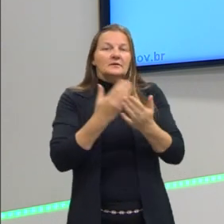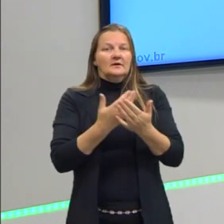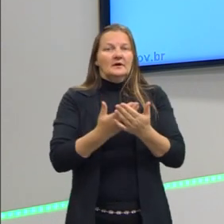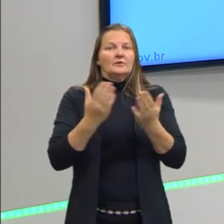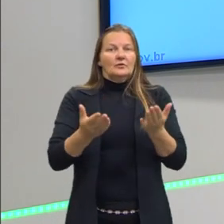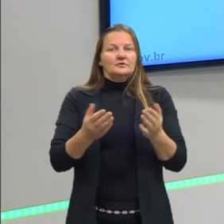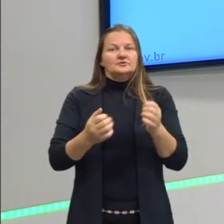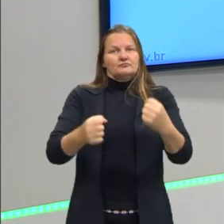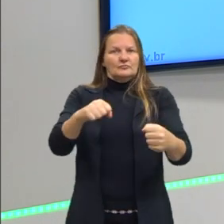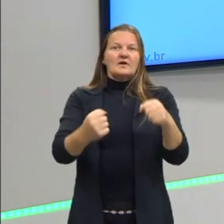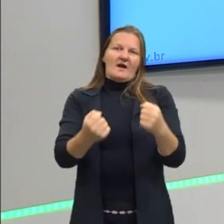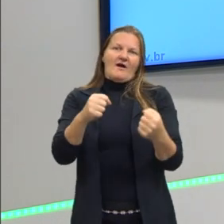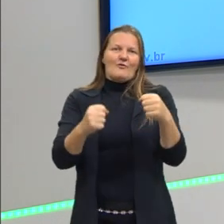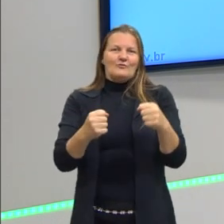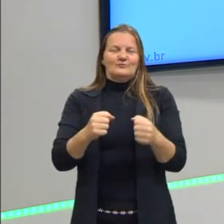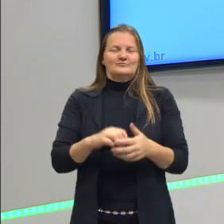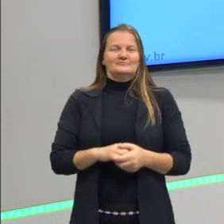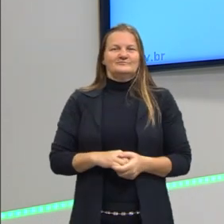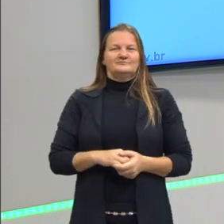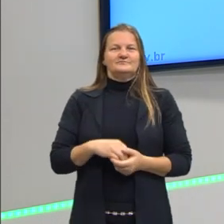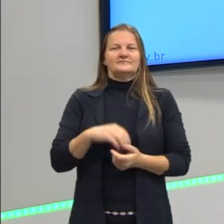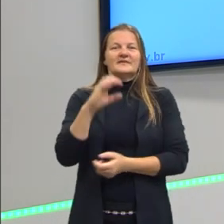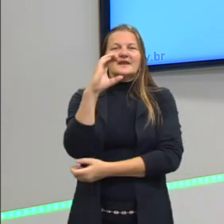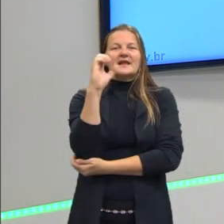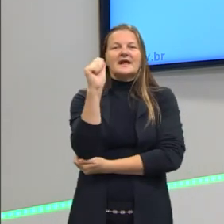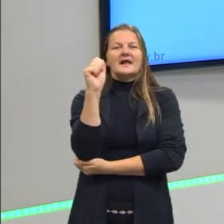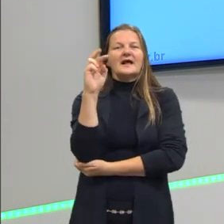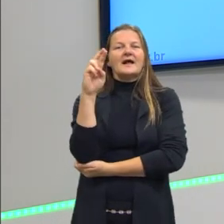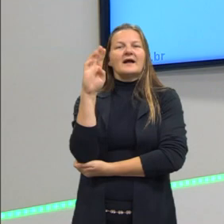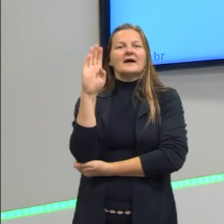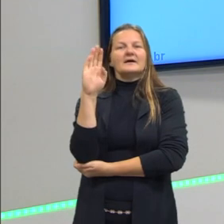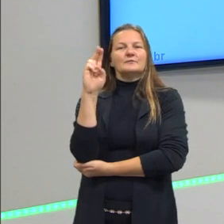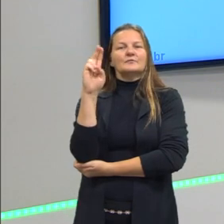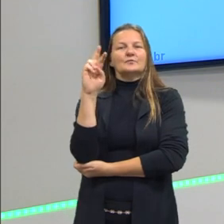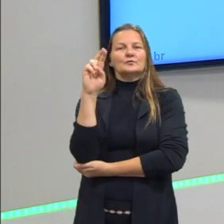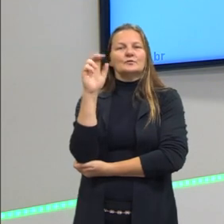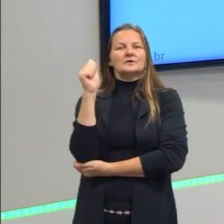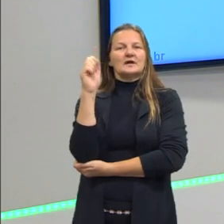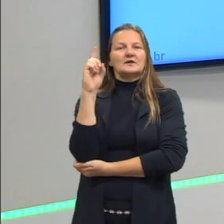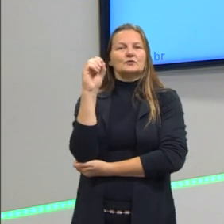o carro, o nosso carro, nessas variações de temperatura que a gente tem.